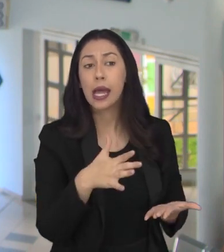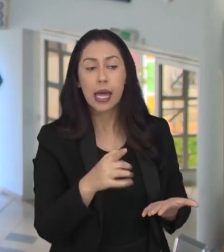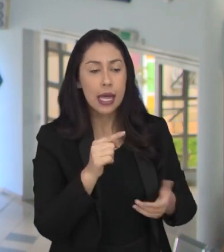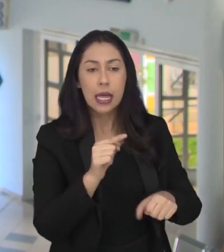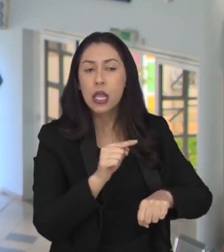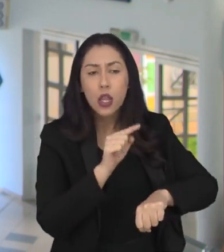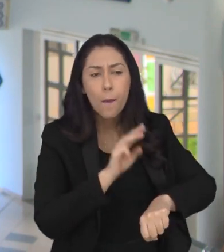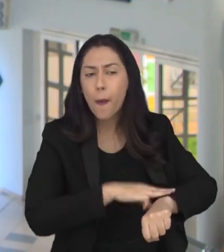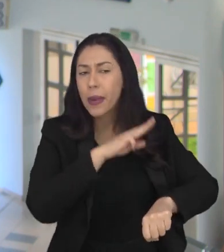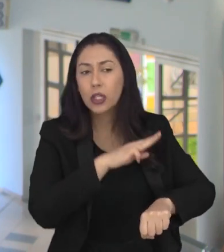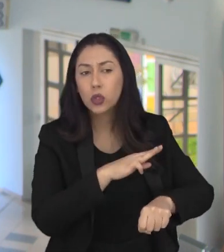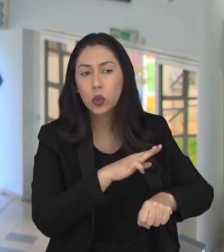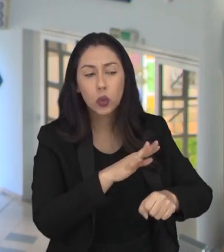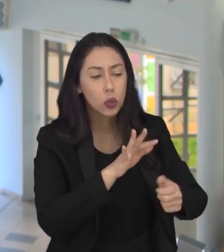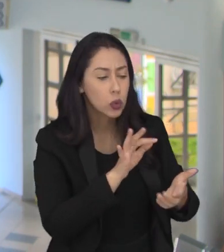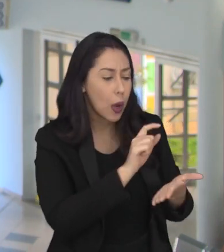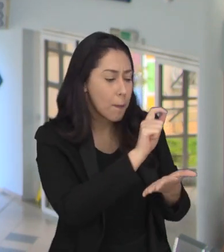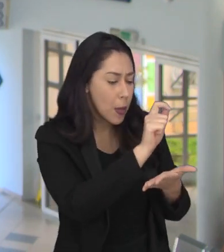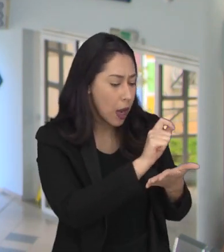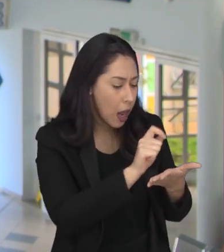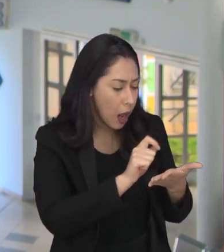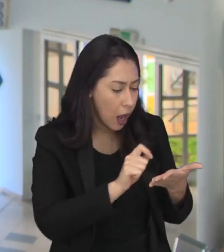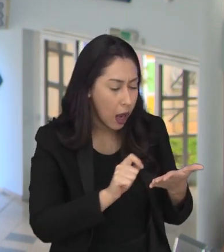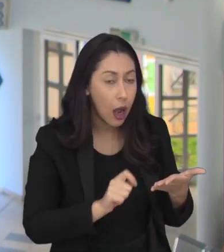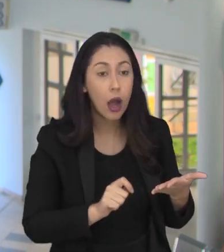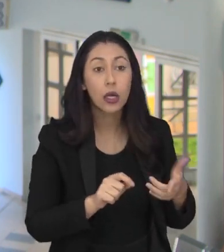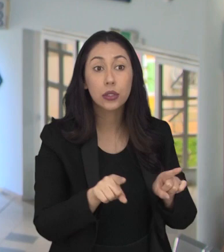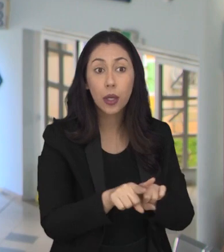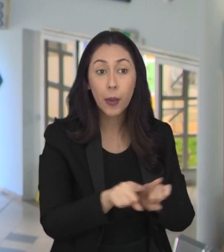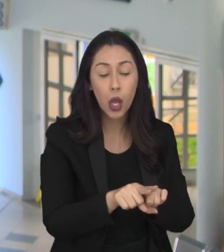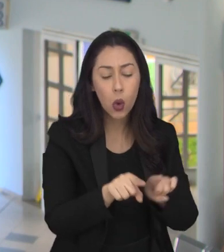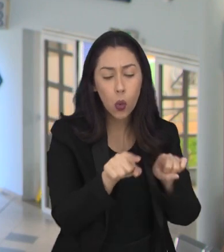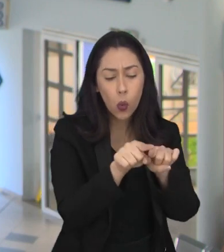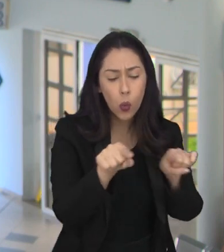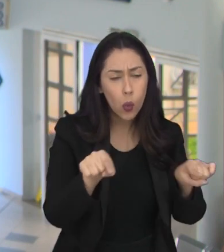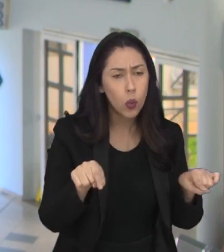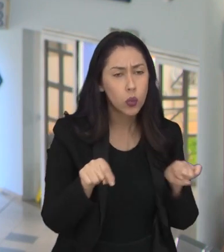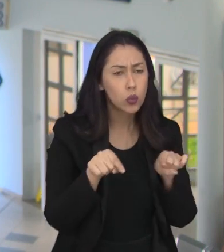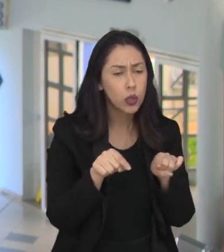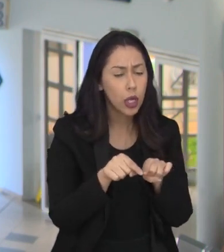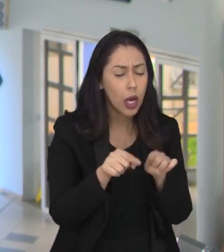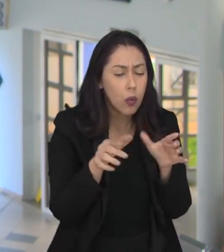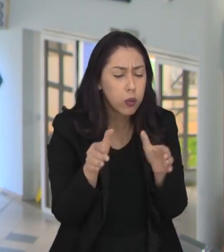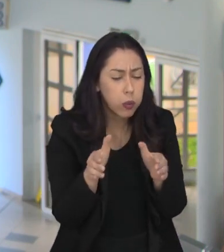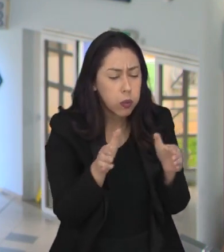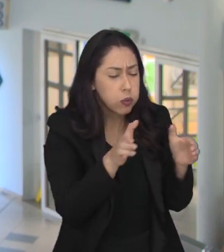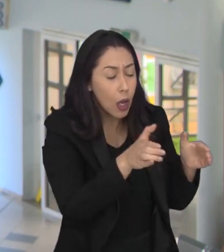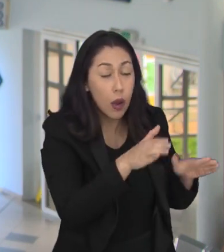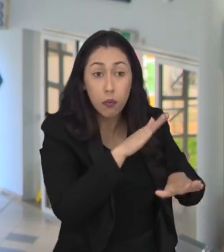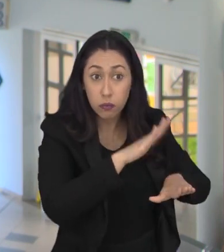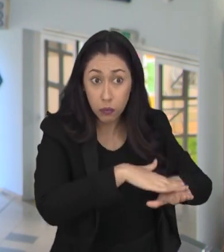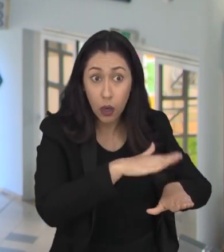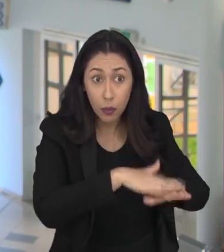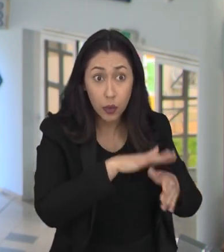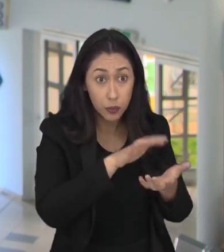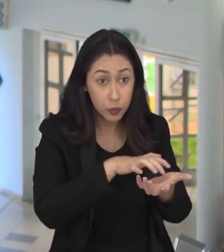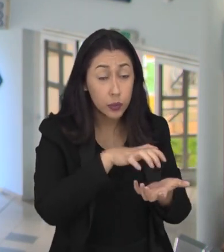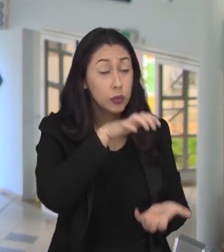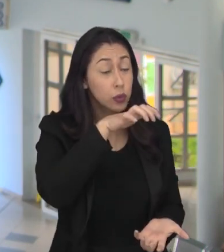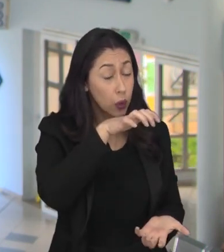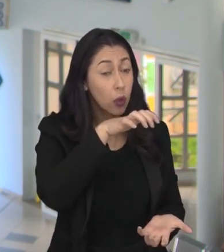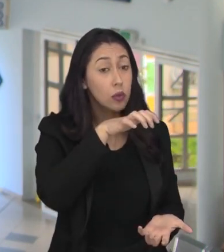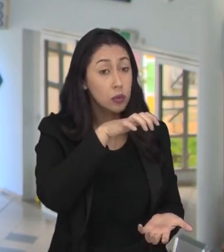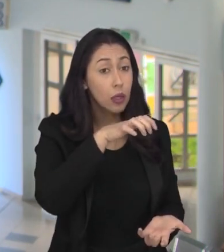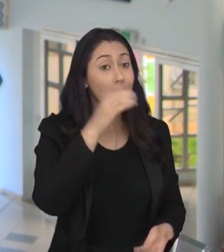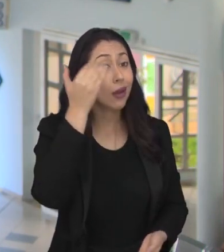abertura da ficha, uma área onde ela possa ficar só separada, né, uma área própria, né, com...